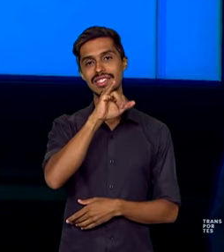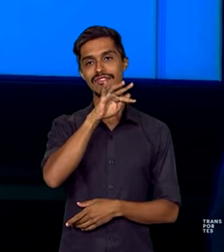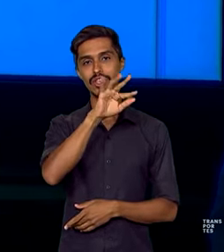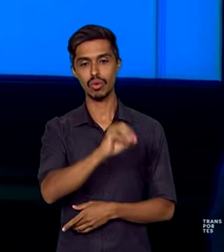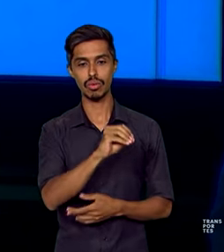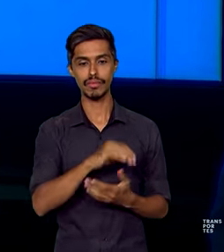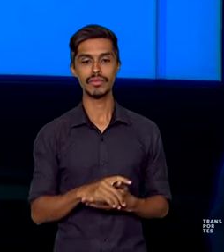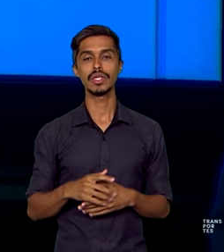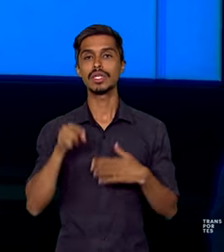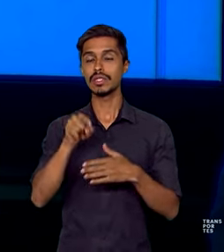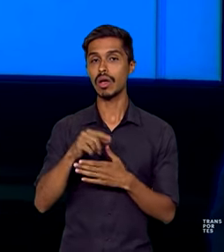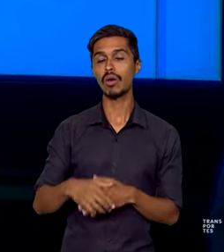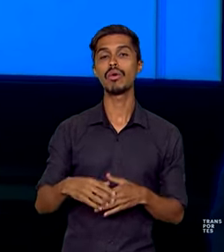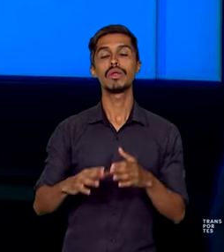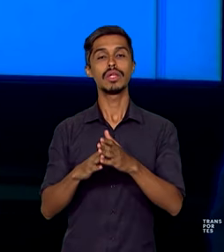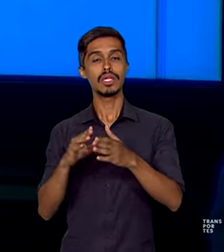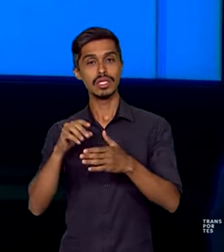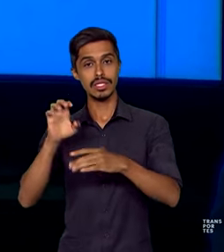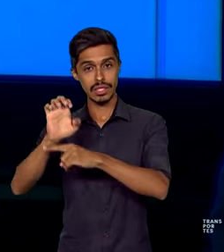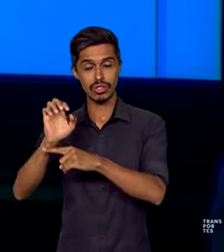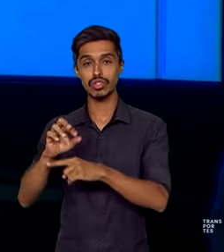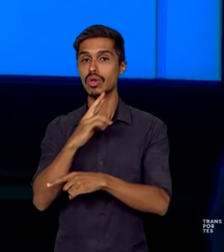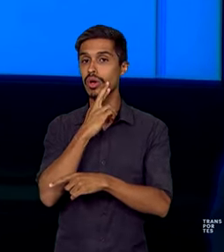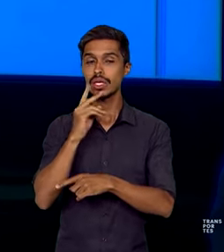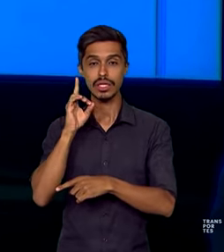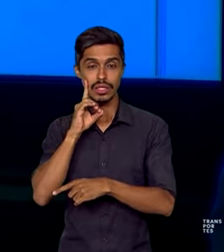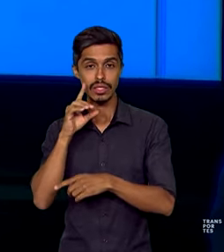e o Estado do Beni, na Bolívia.